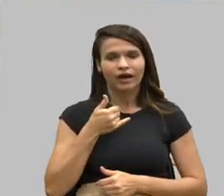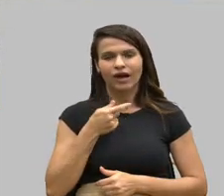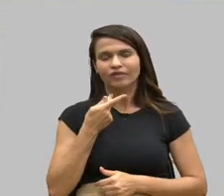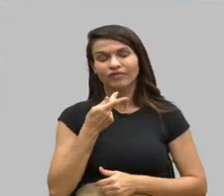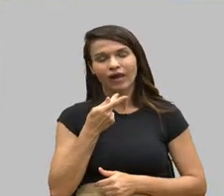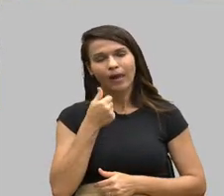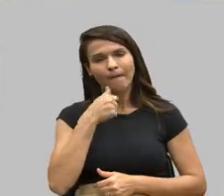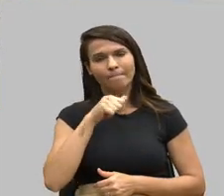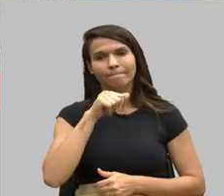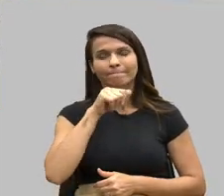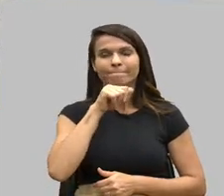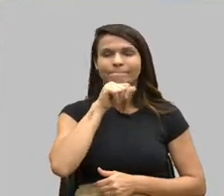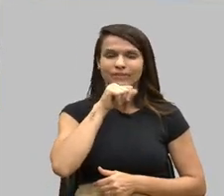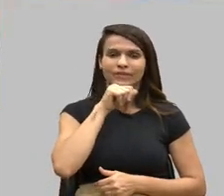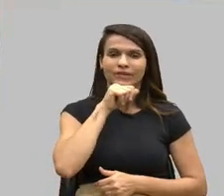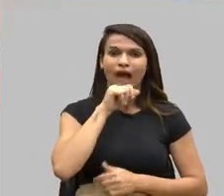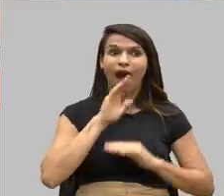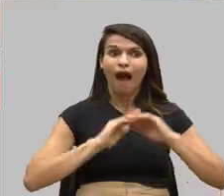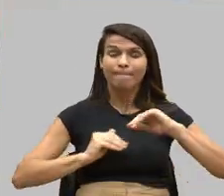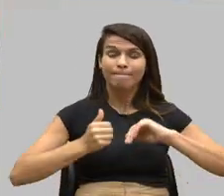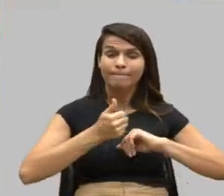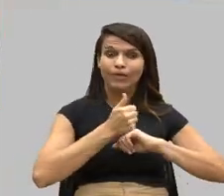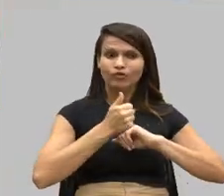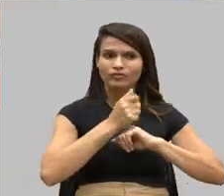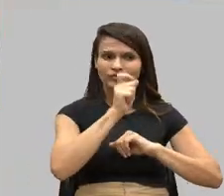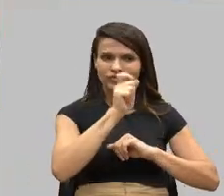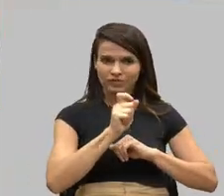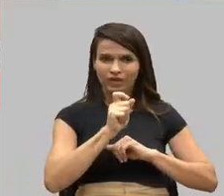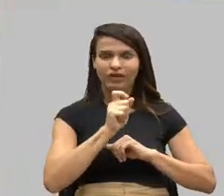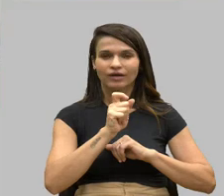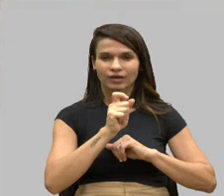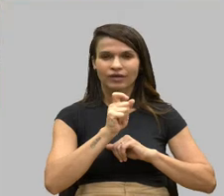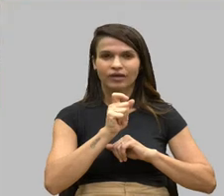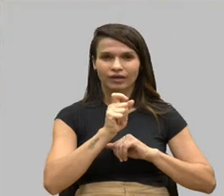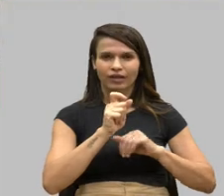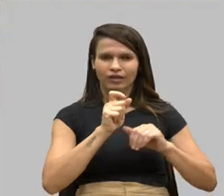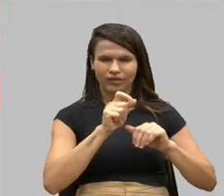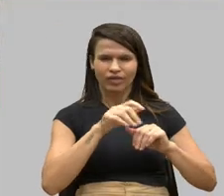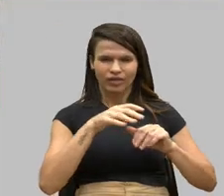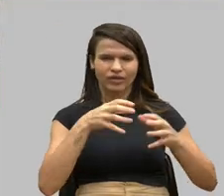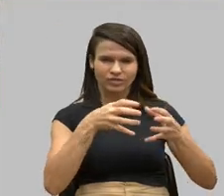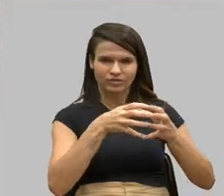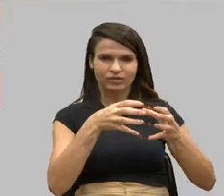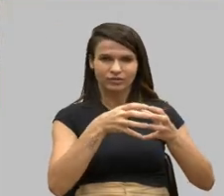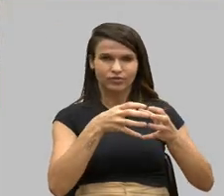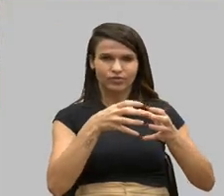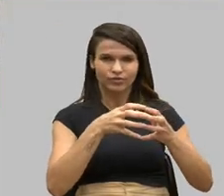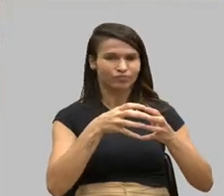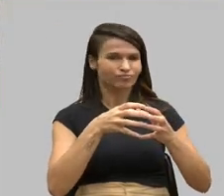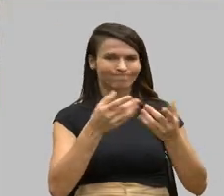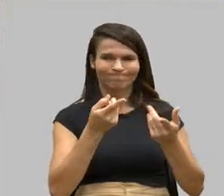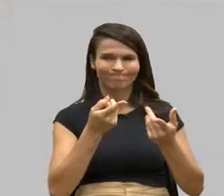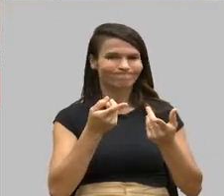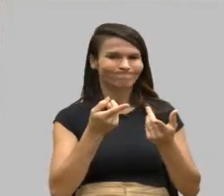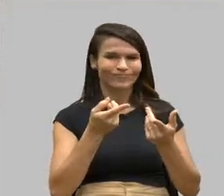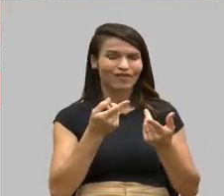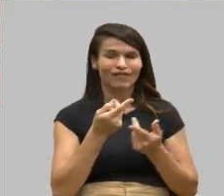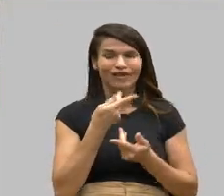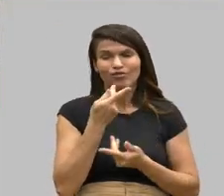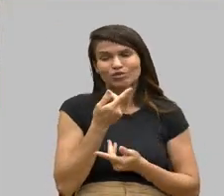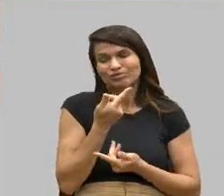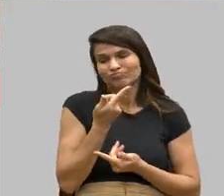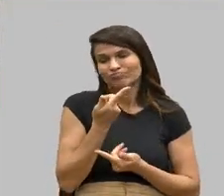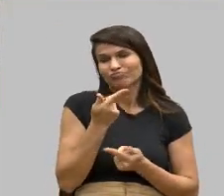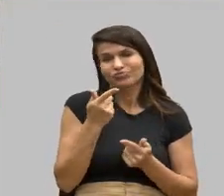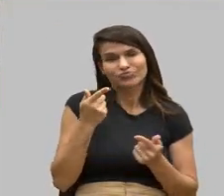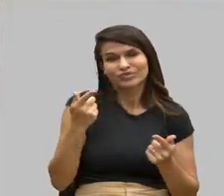a profissional da metropolitana negou o professor de apoio para o seu filho porque ela falou que ele